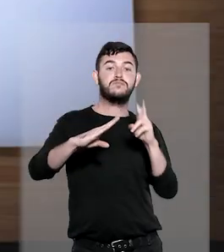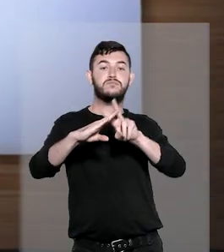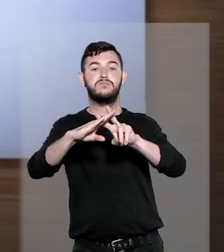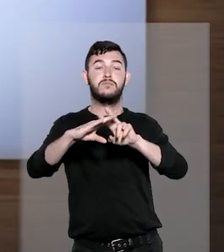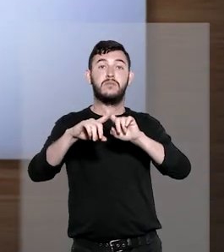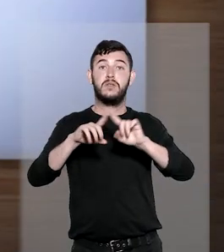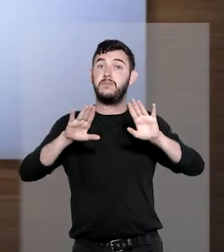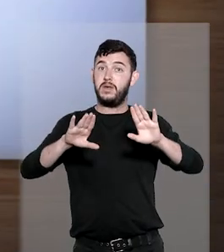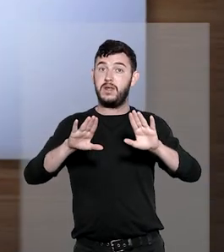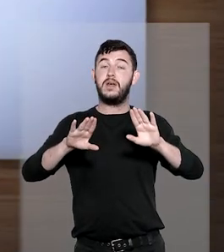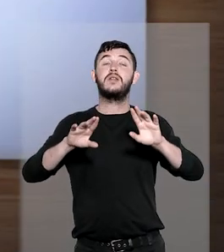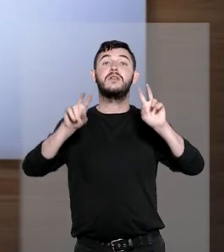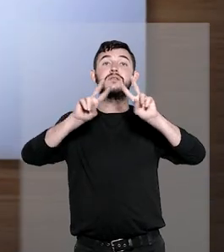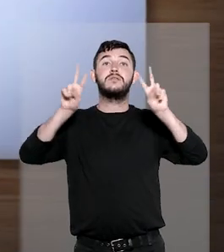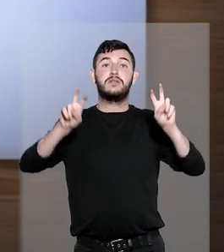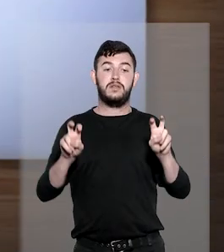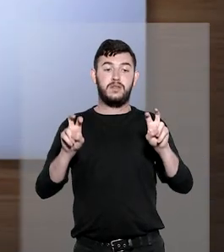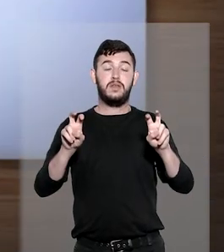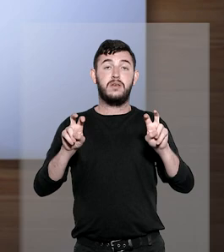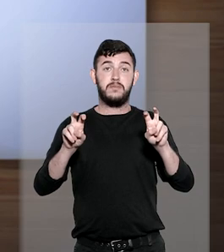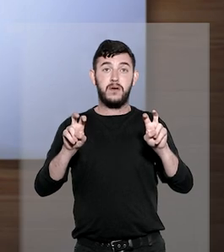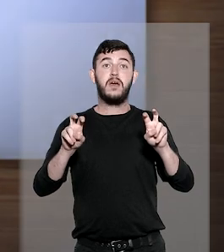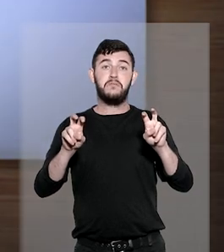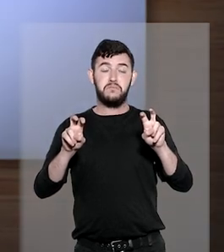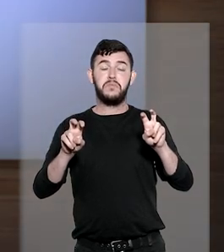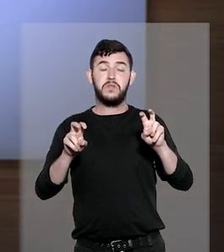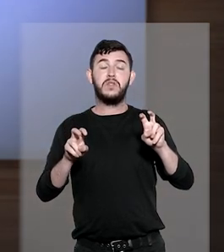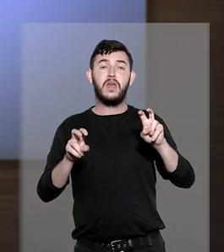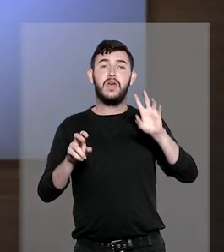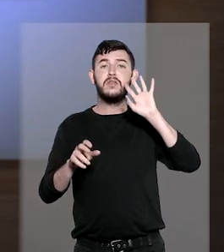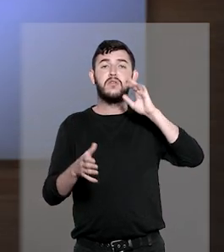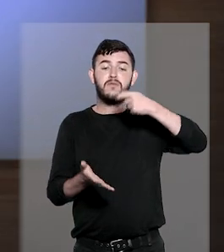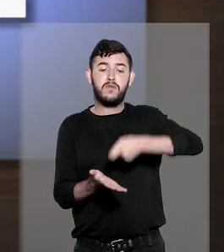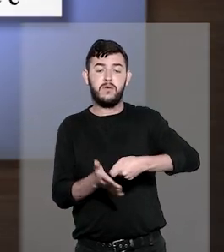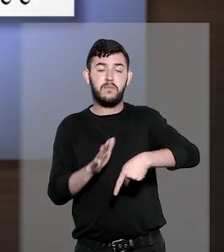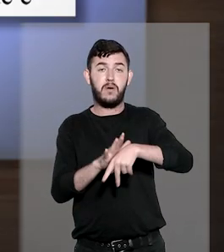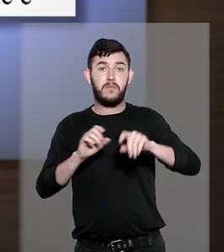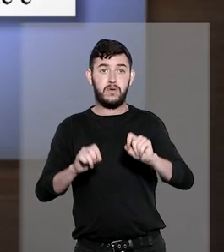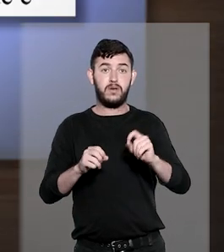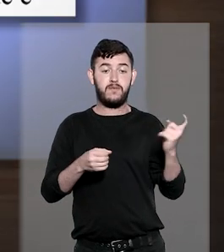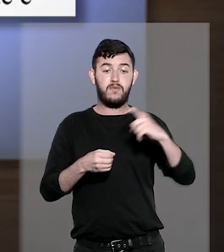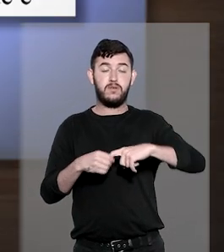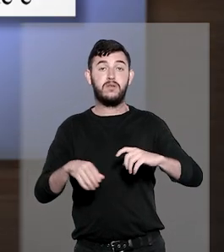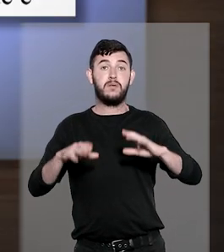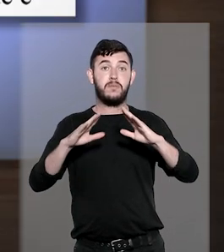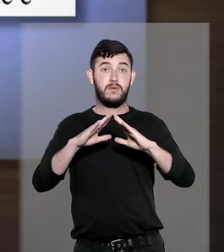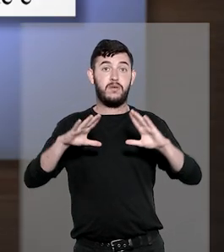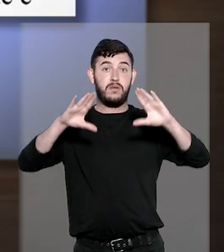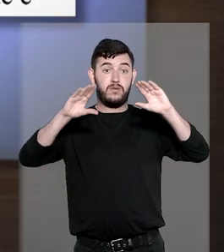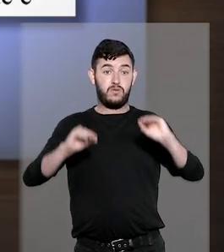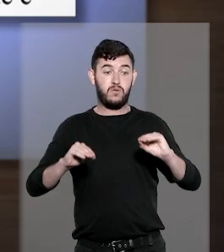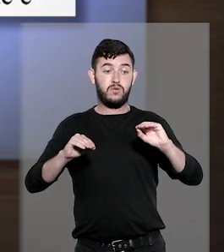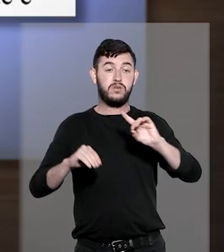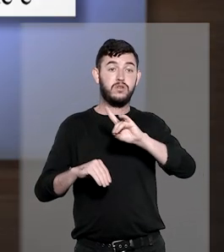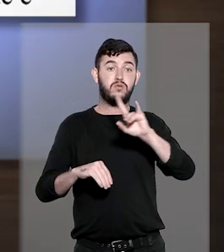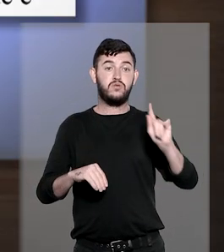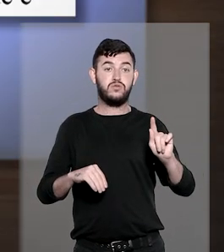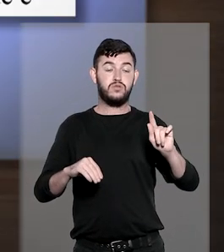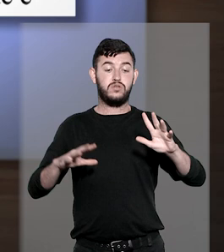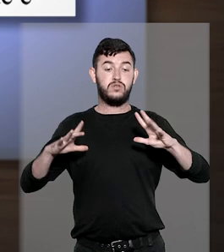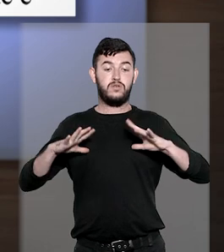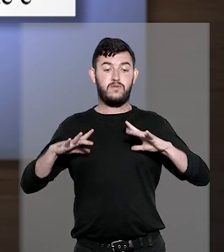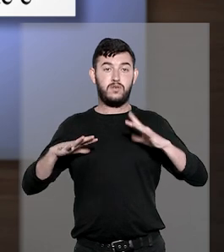primeira tese, o colegiado definiu que o período de recolhimento obrigatório noturno e nos dias de folga, por comprometer o status